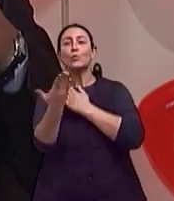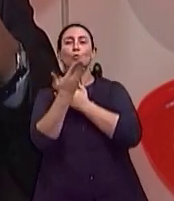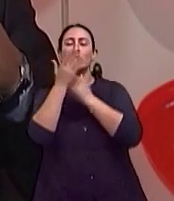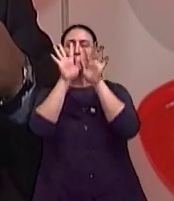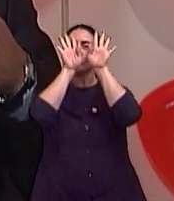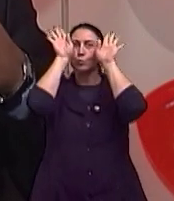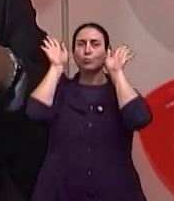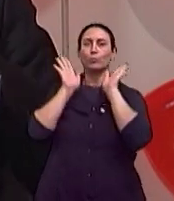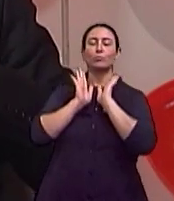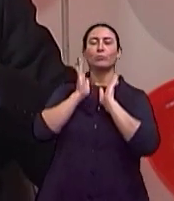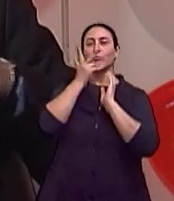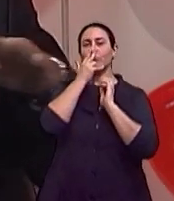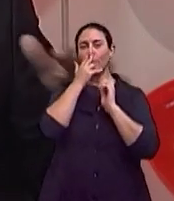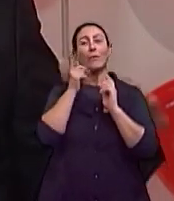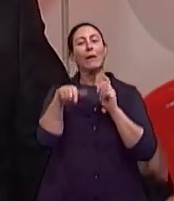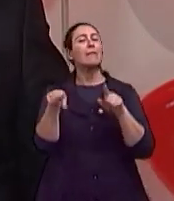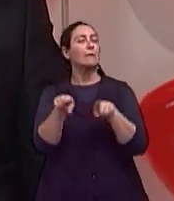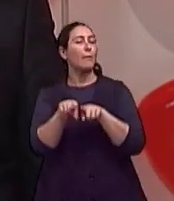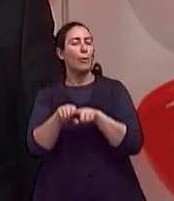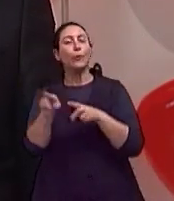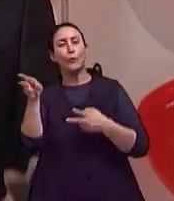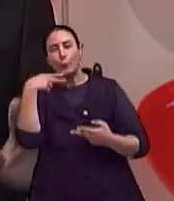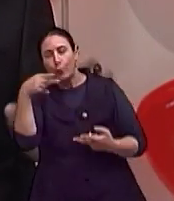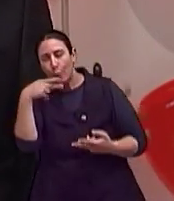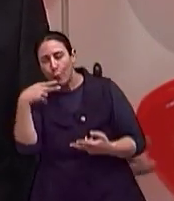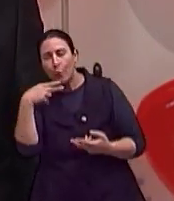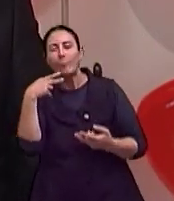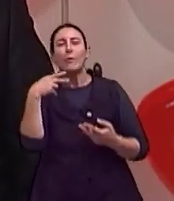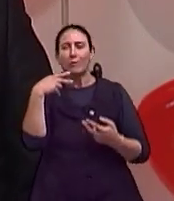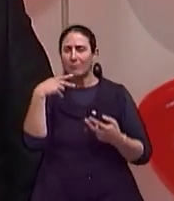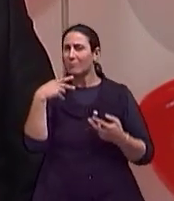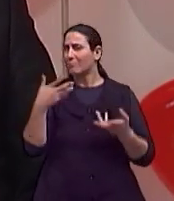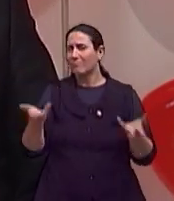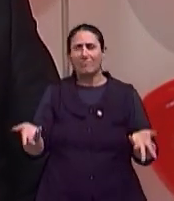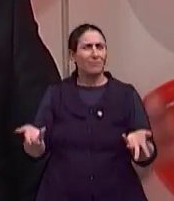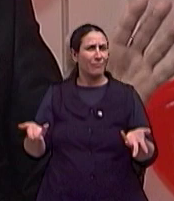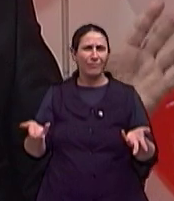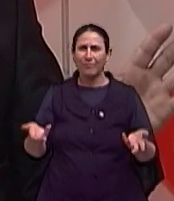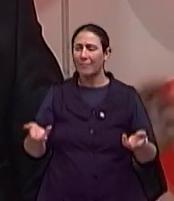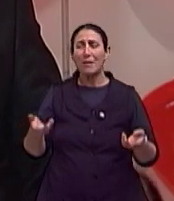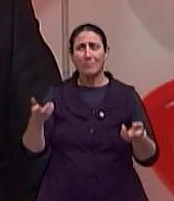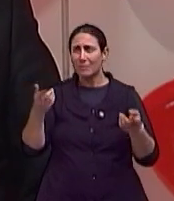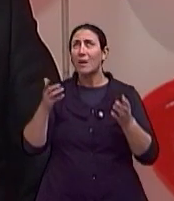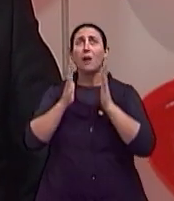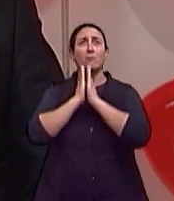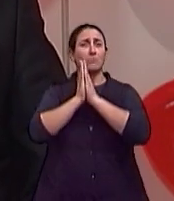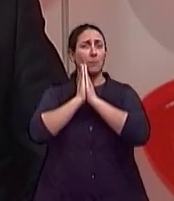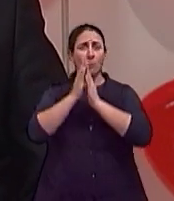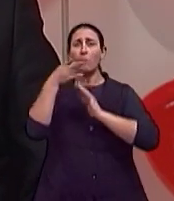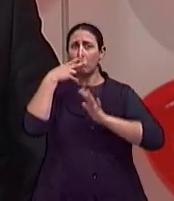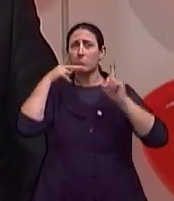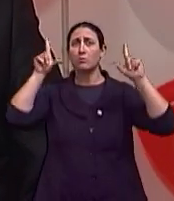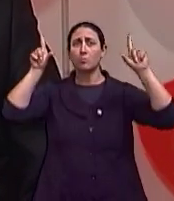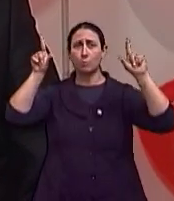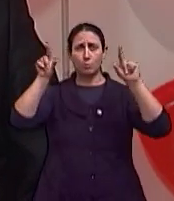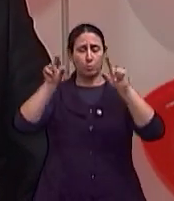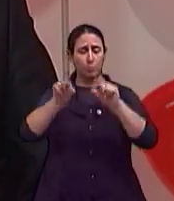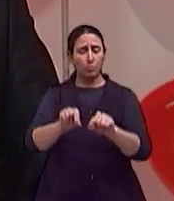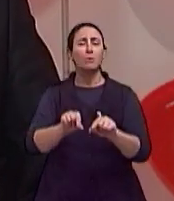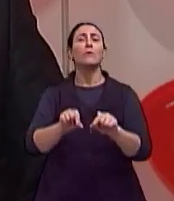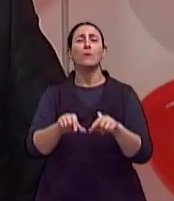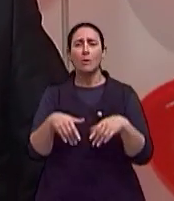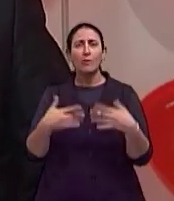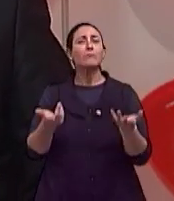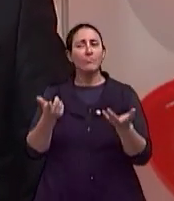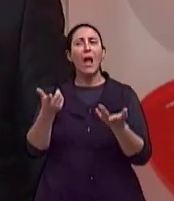o fumo, que hoje é uma parte que sendo abominável, está sendo erradicada, felizmente, né? O tabagismo,